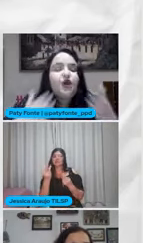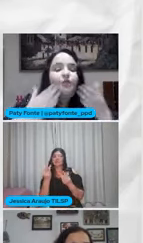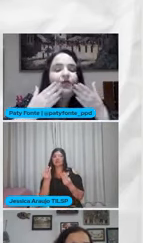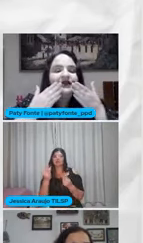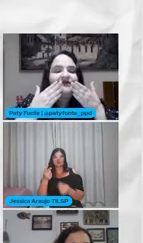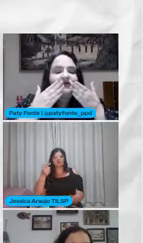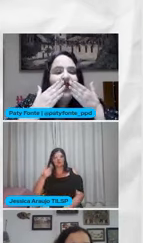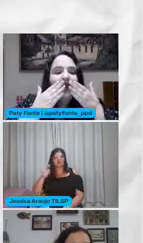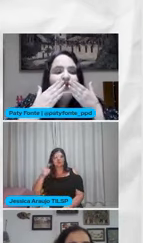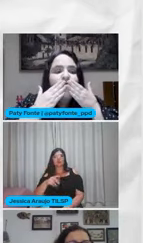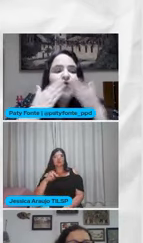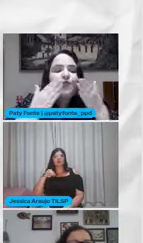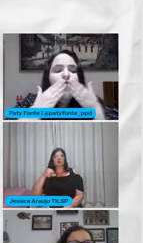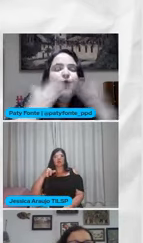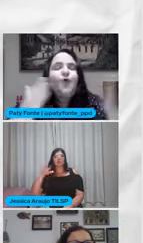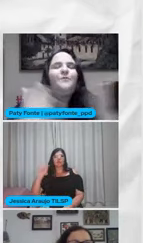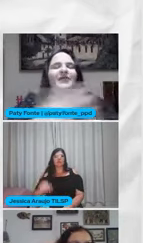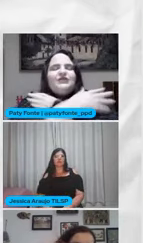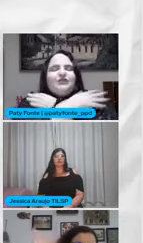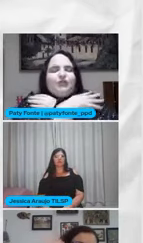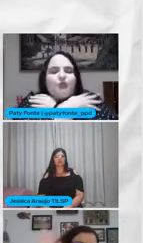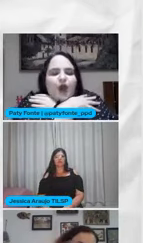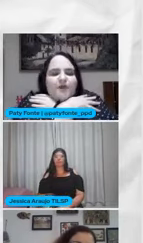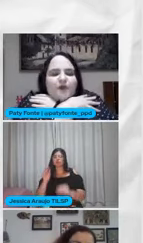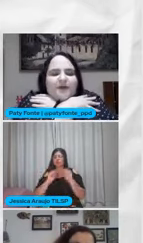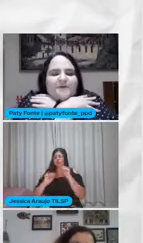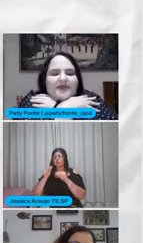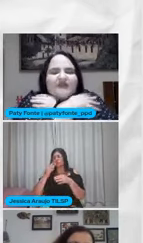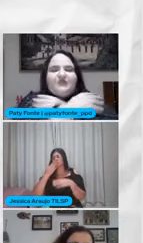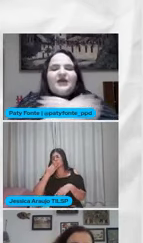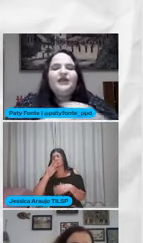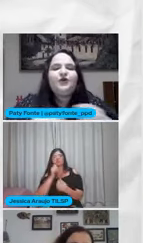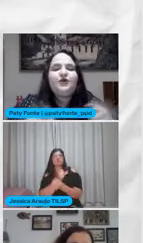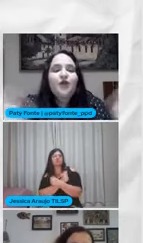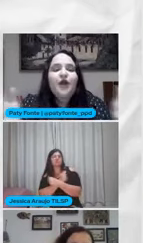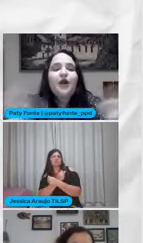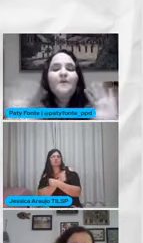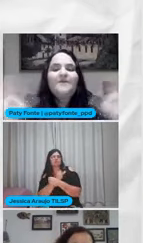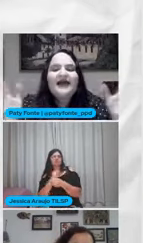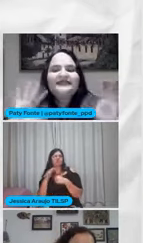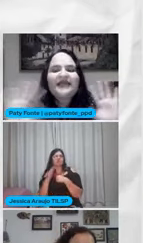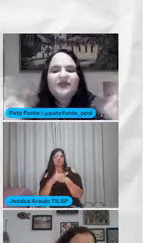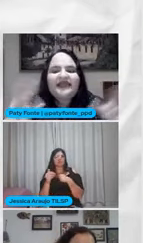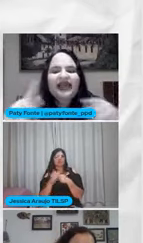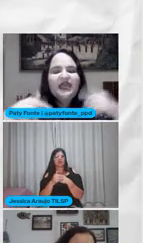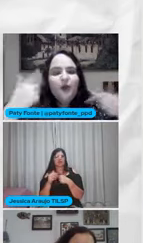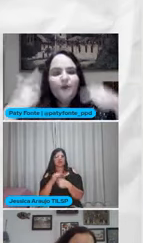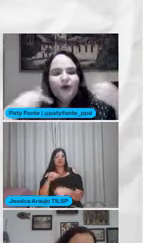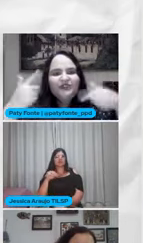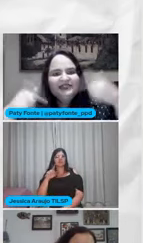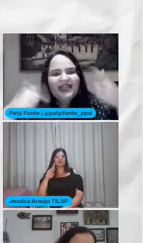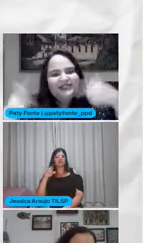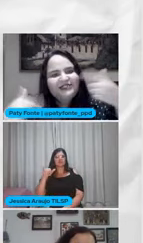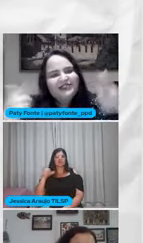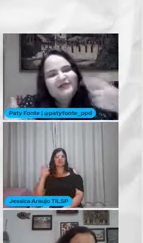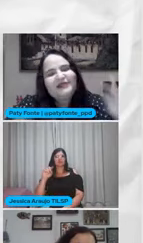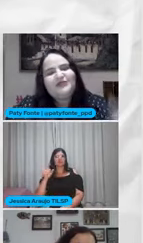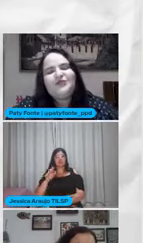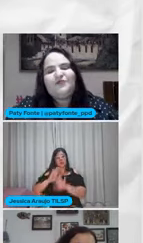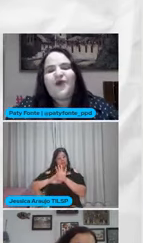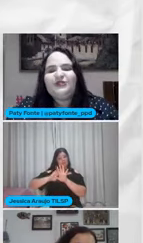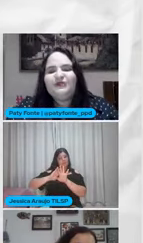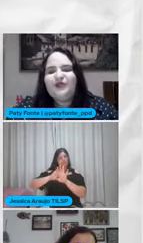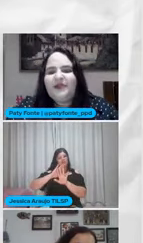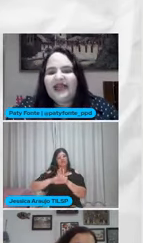vezes Mônica Baldhelm Um beijo enorme Um abraço carinhoso Marcelo que tá aí Por detrás das